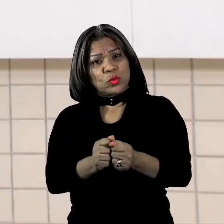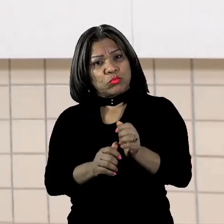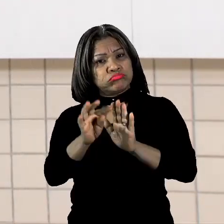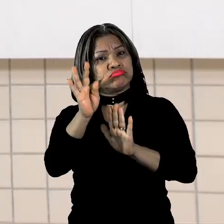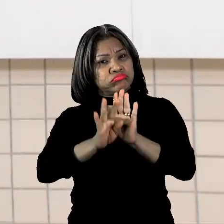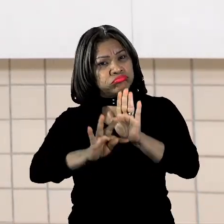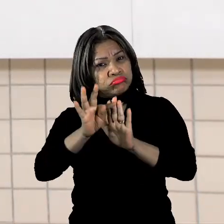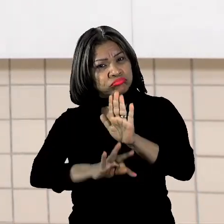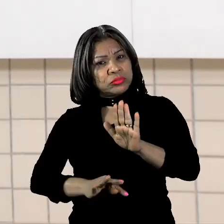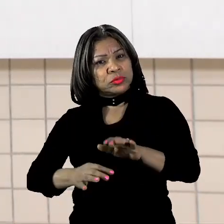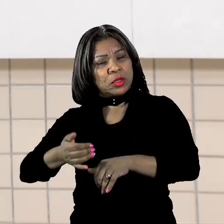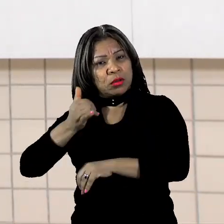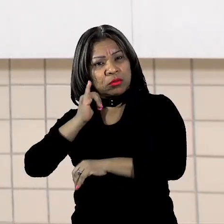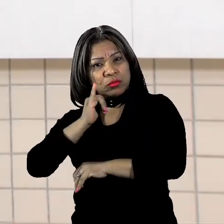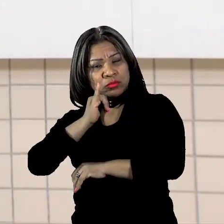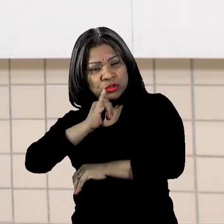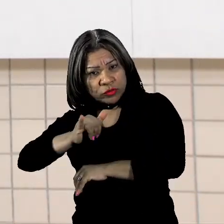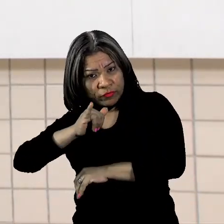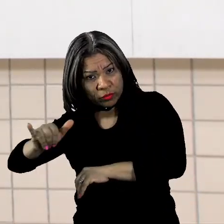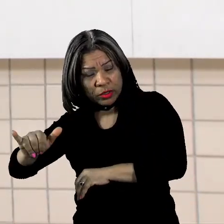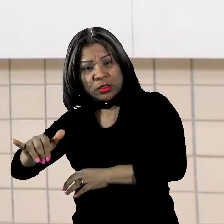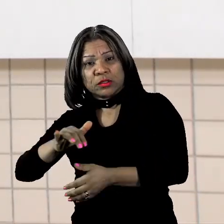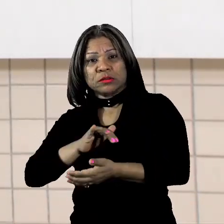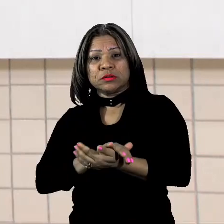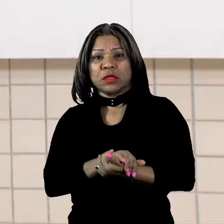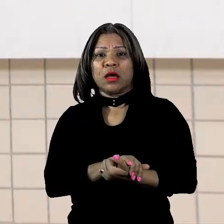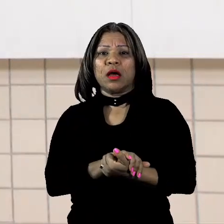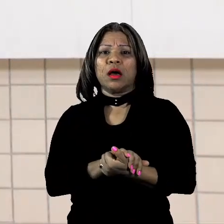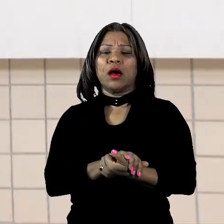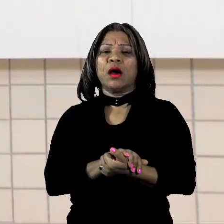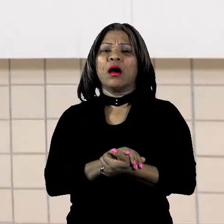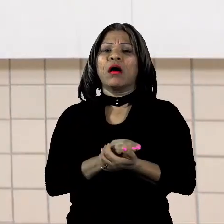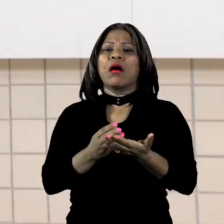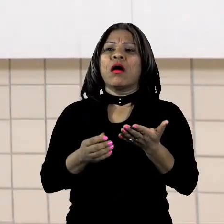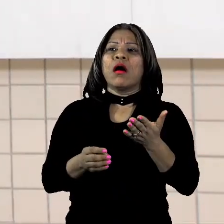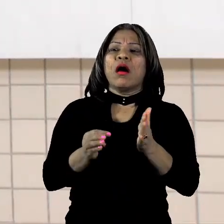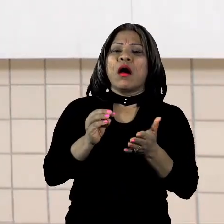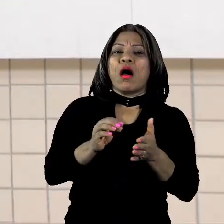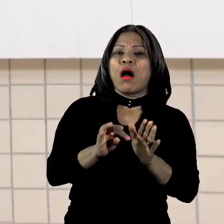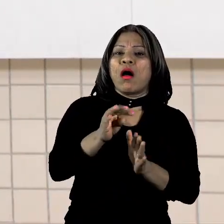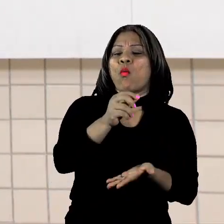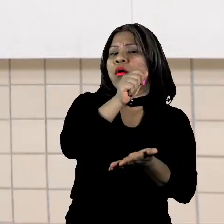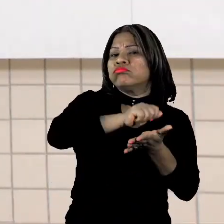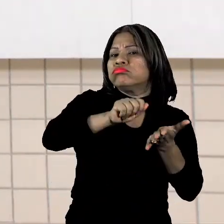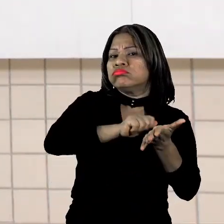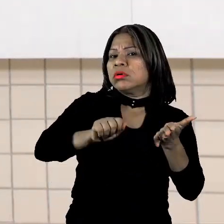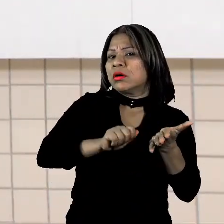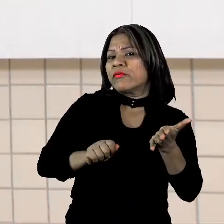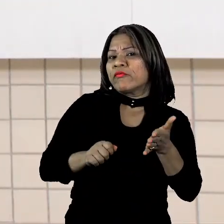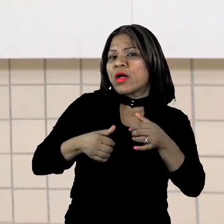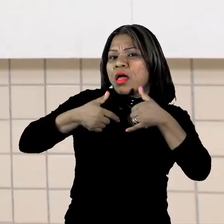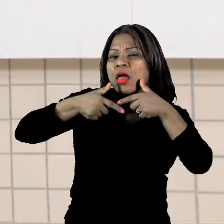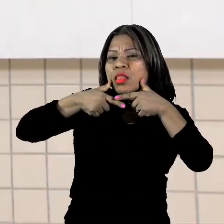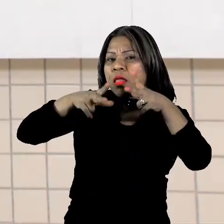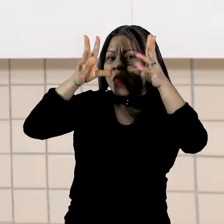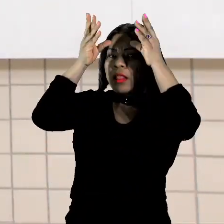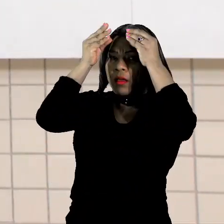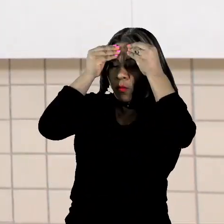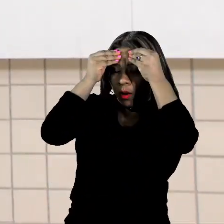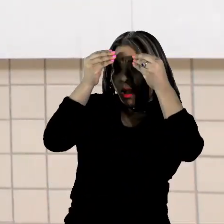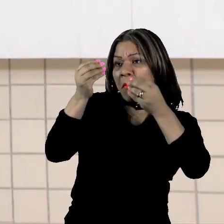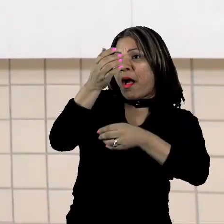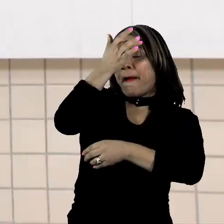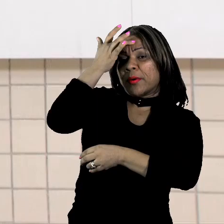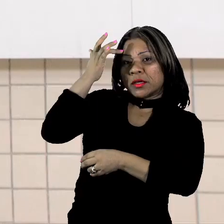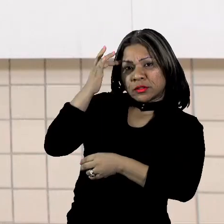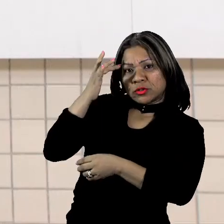de divulgação, são feitos para, são feitos numa linguagem para que as pessoas leigas, pessoas